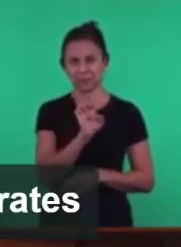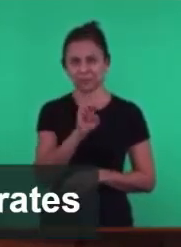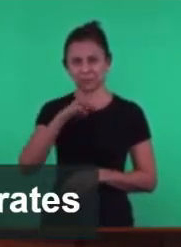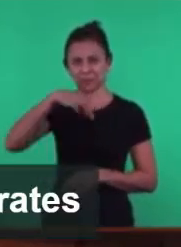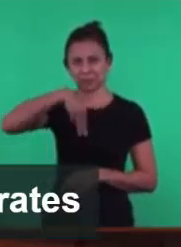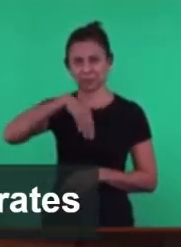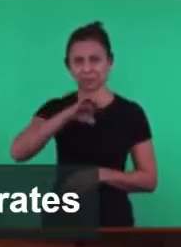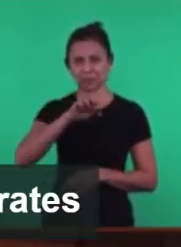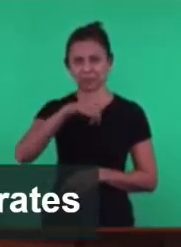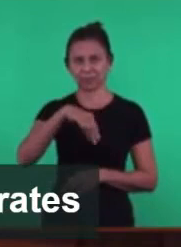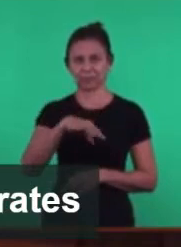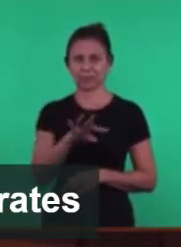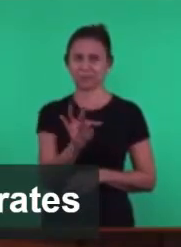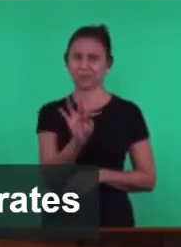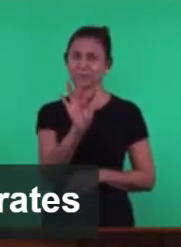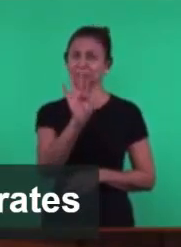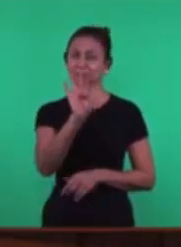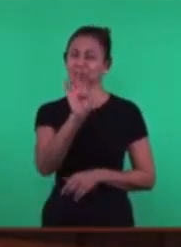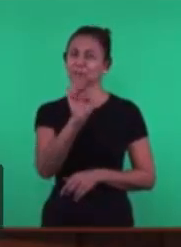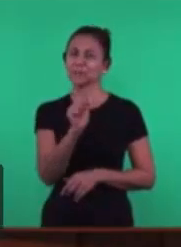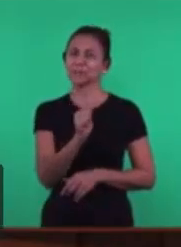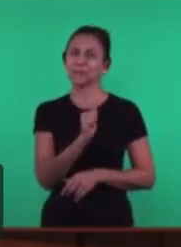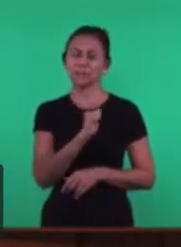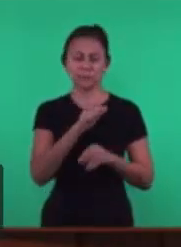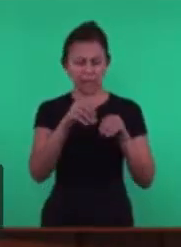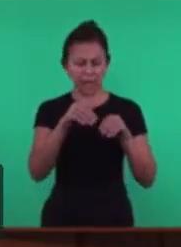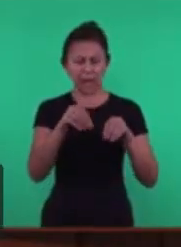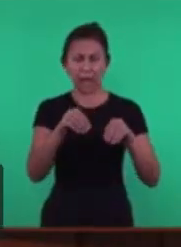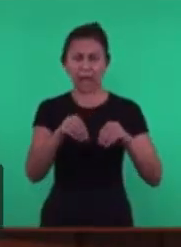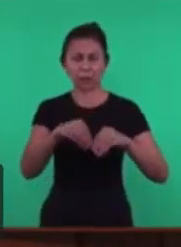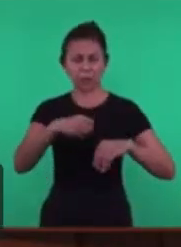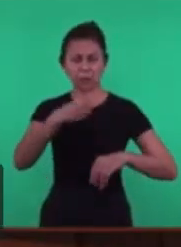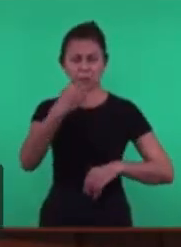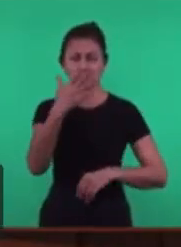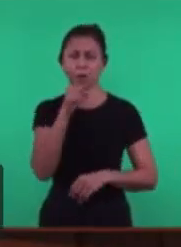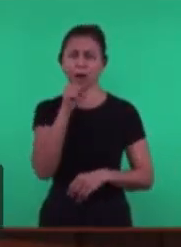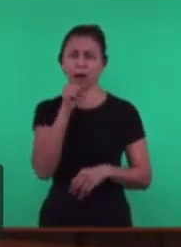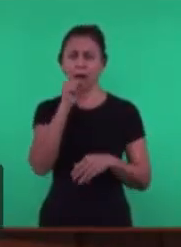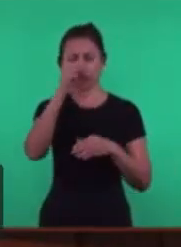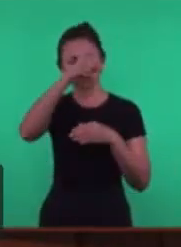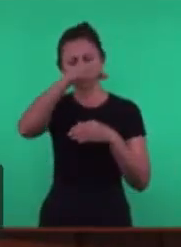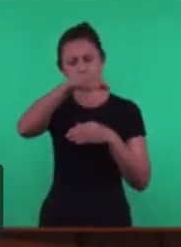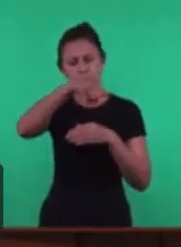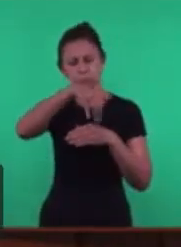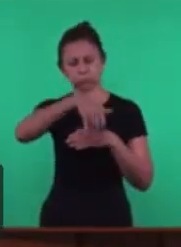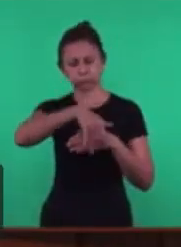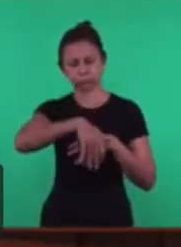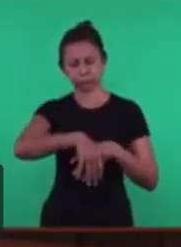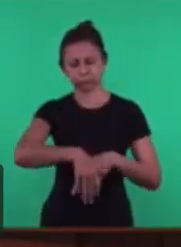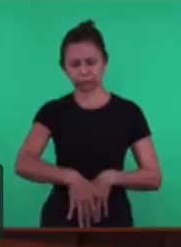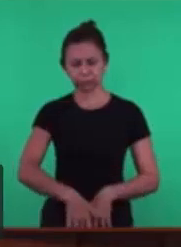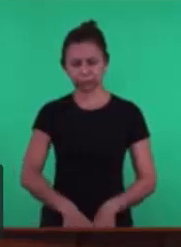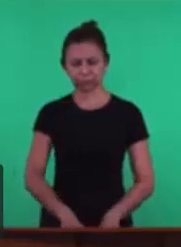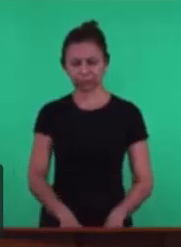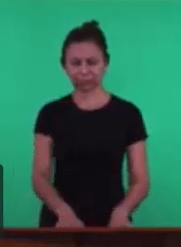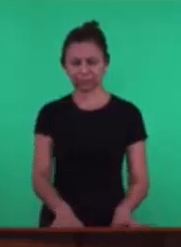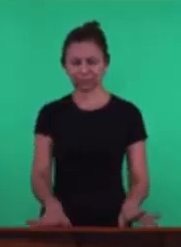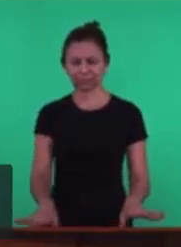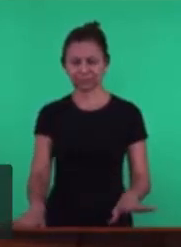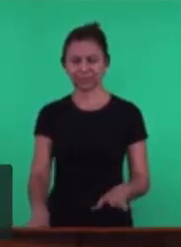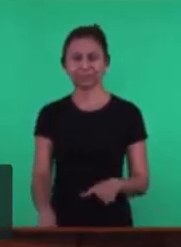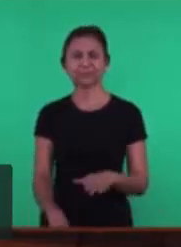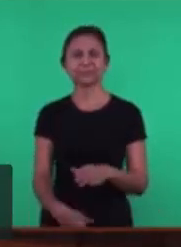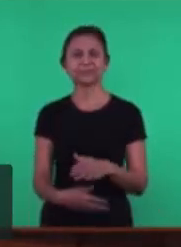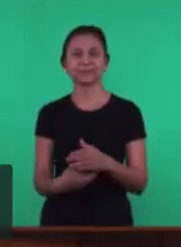fértil Onde a água Penetra Onde a semente Germina E ela Produz frutos